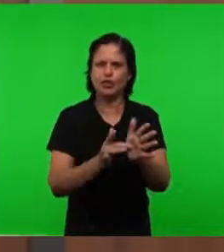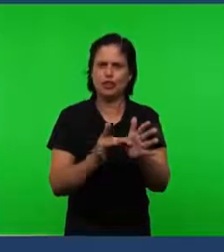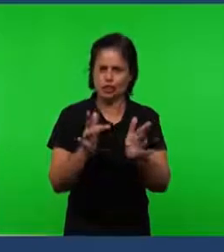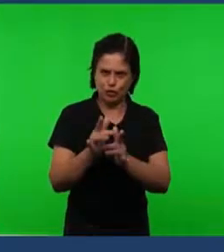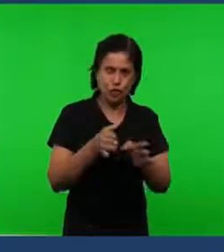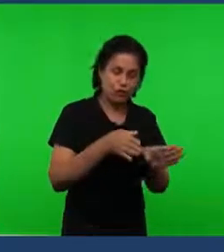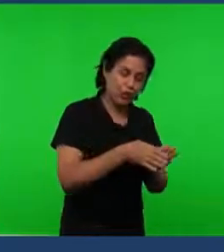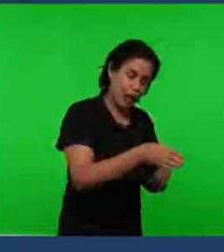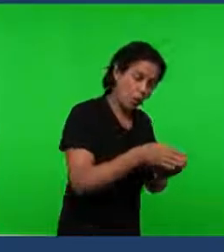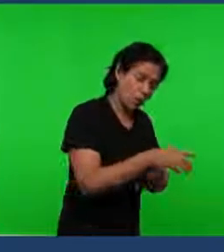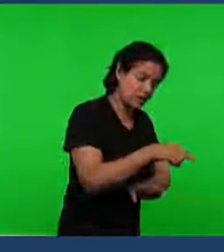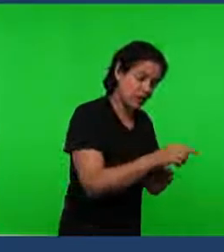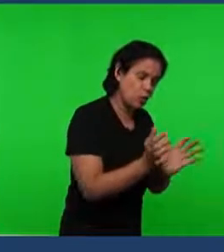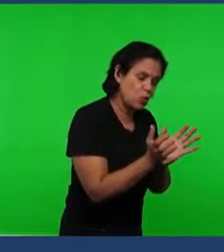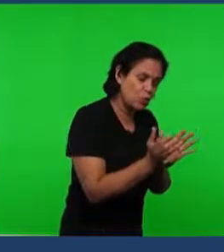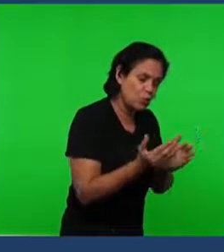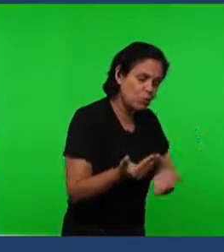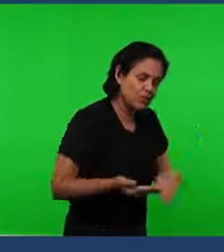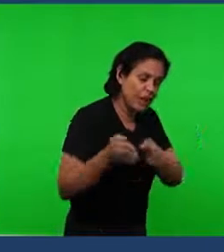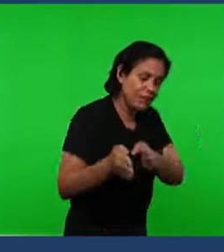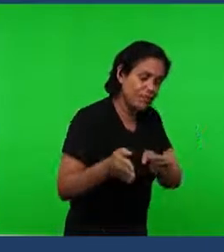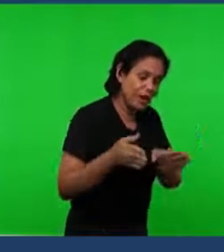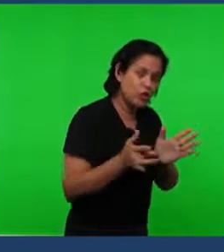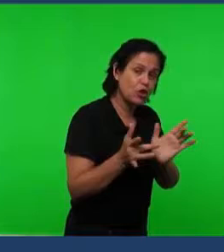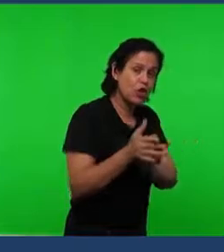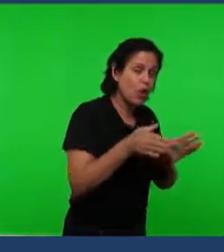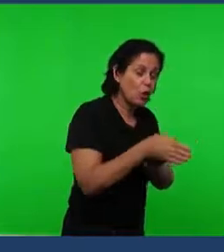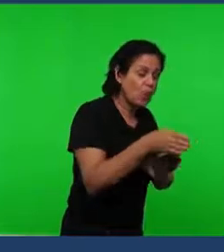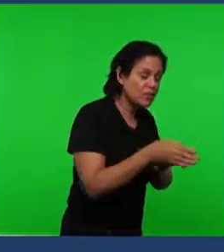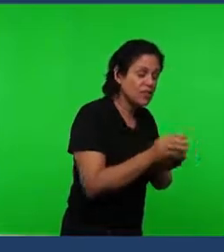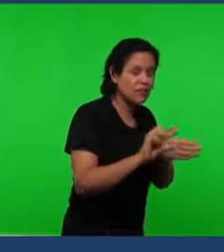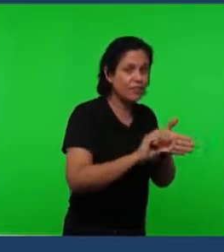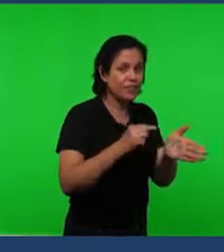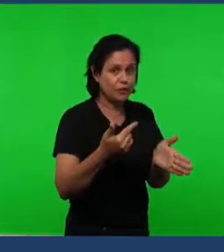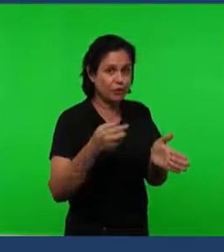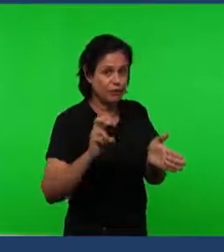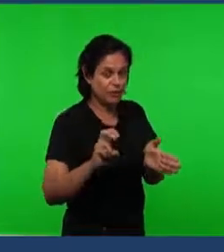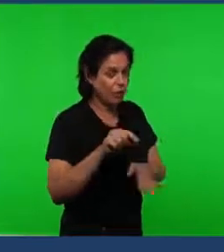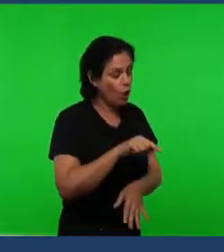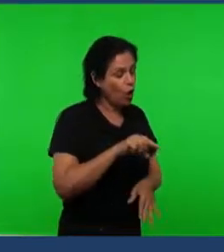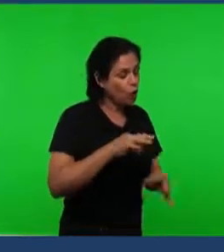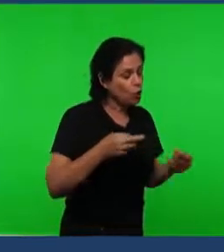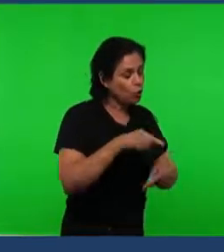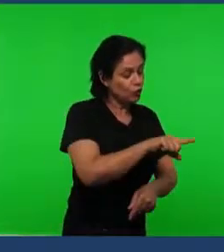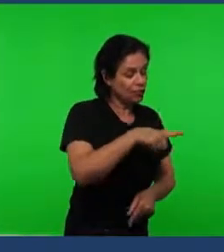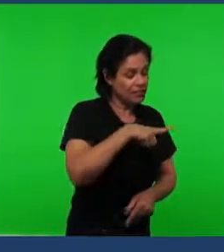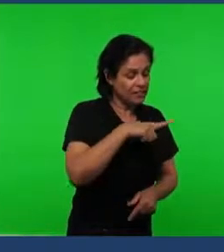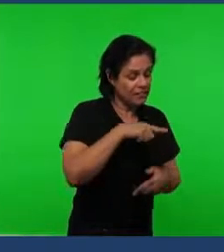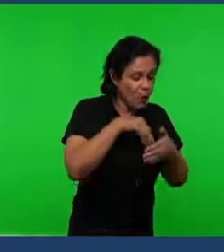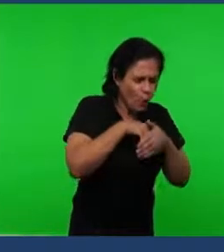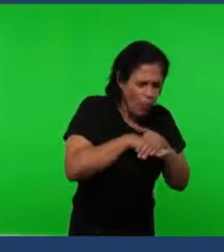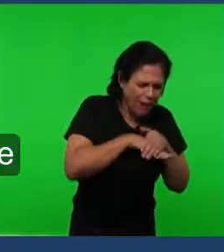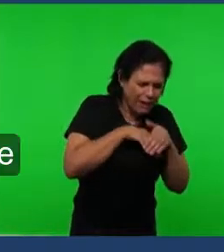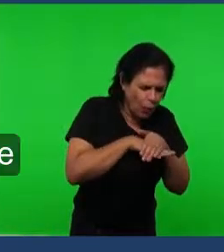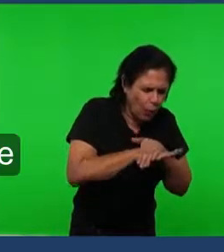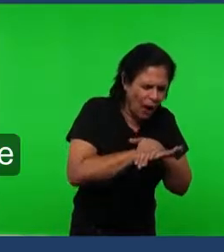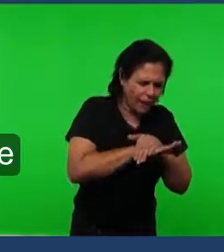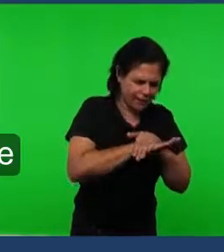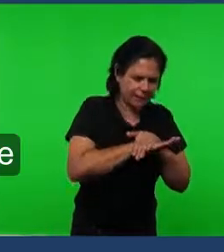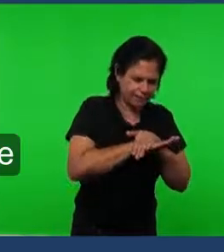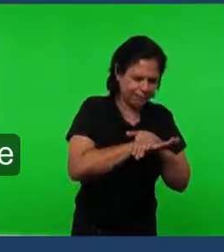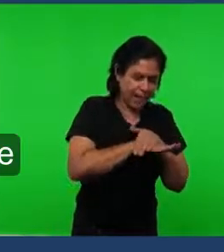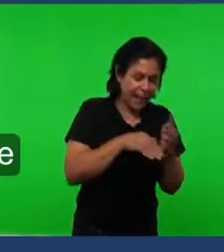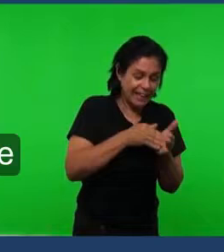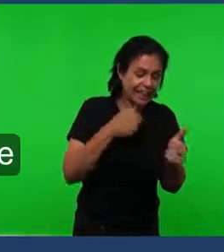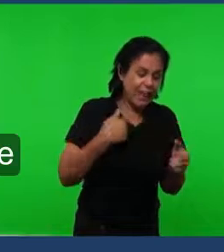fiéis Nessa igreja Dizendo no verso vinte e cinco O que tendes Retende-o Até que eu venha E o senhor Tinha